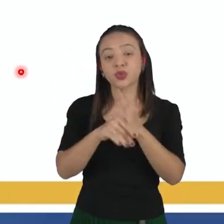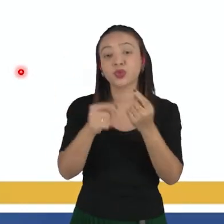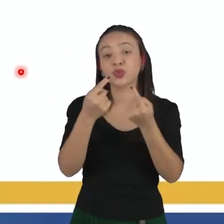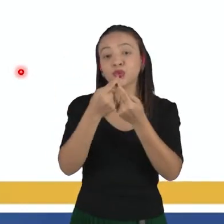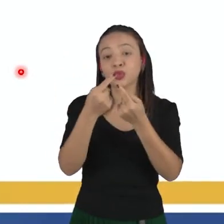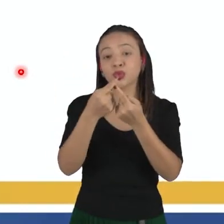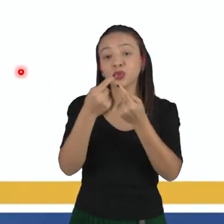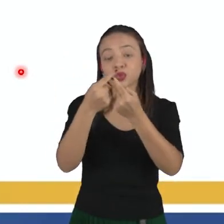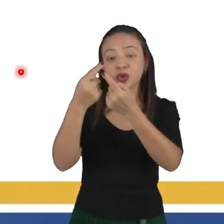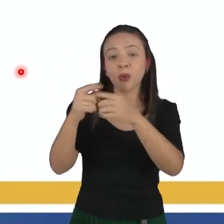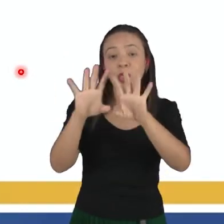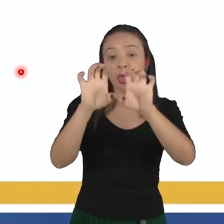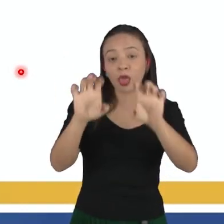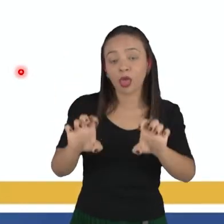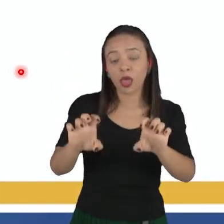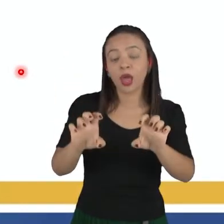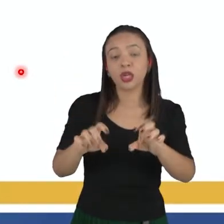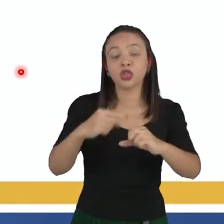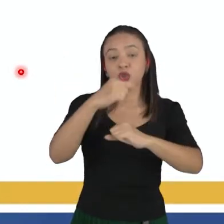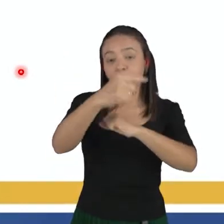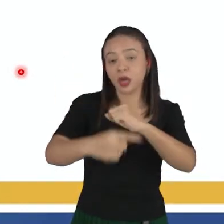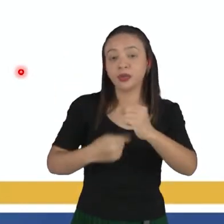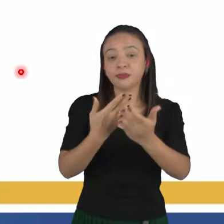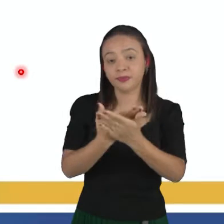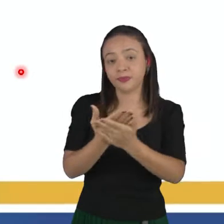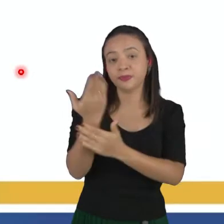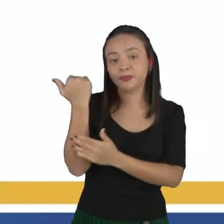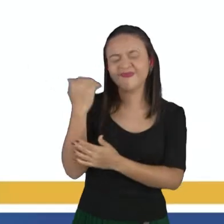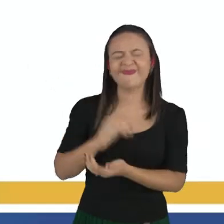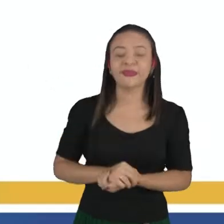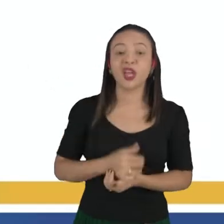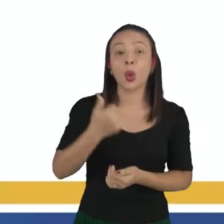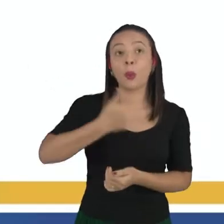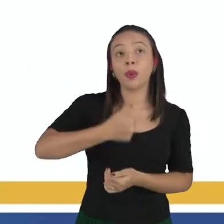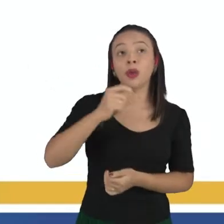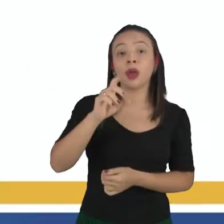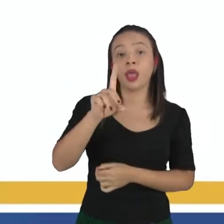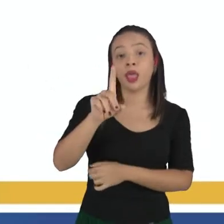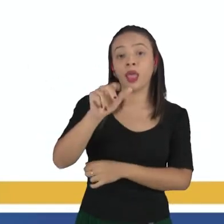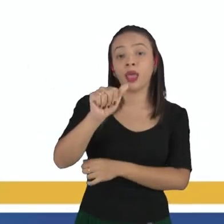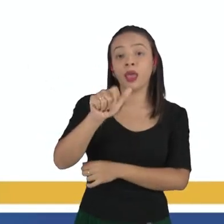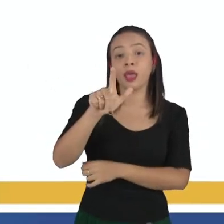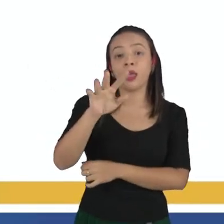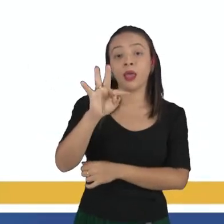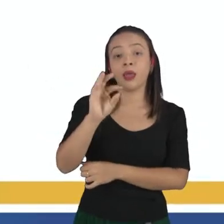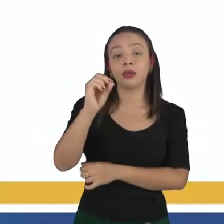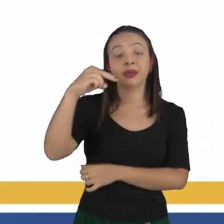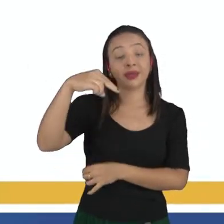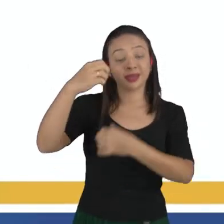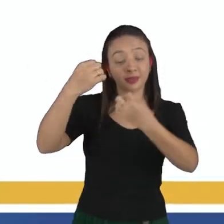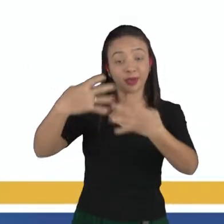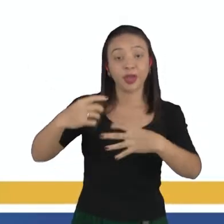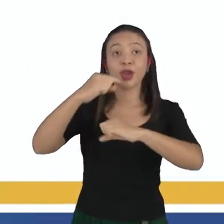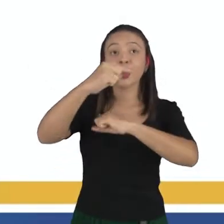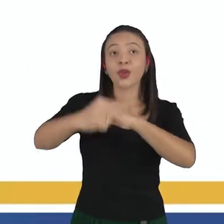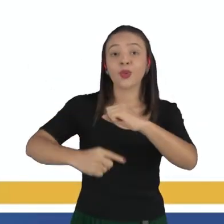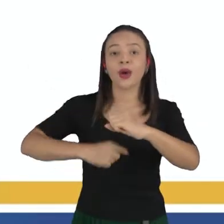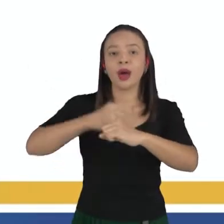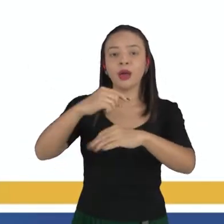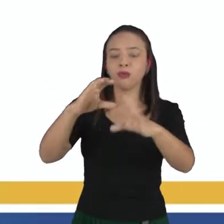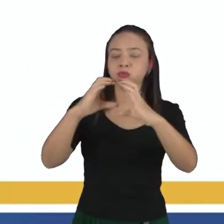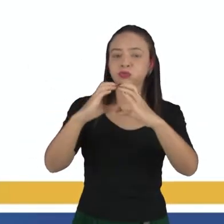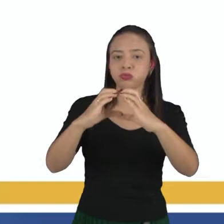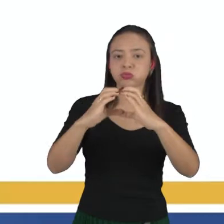modelos atômicos que nós vimos nas aulas anteriores. Então o primeiro deles foi o de Dalton, que aí ele vem falar que o átomo seria uma